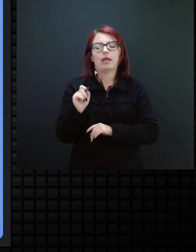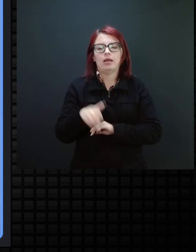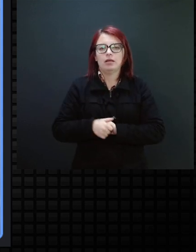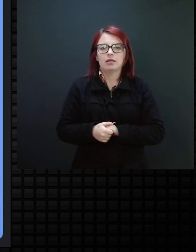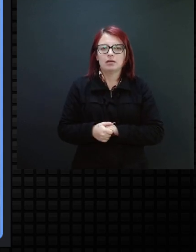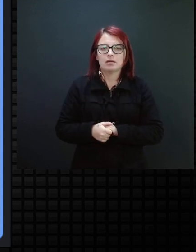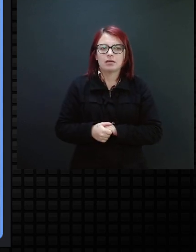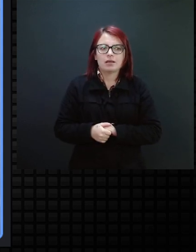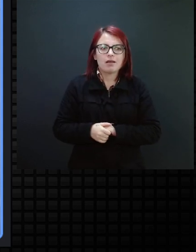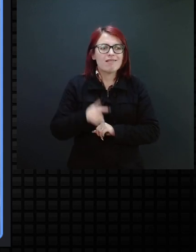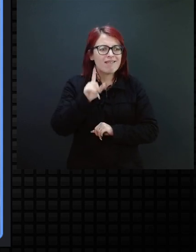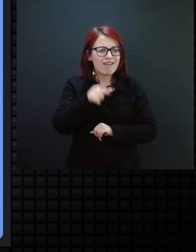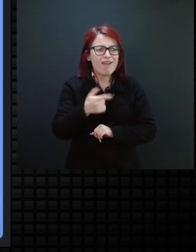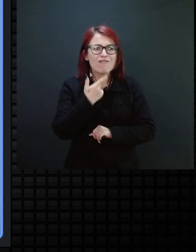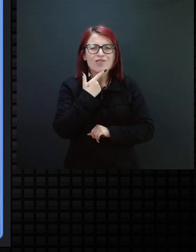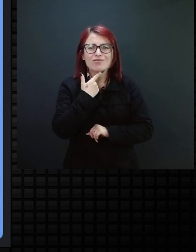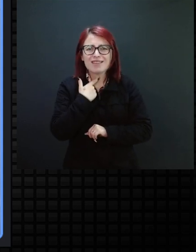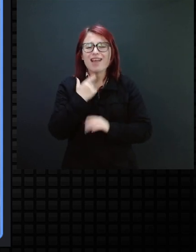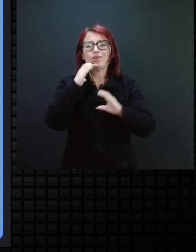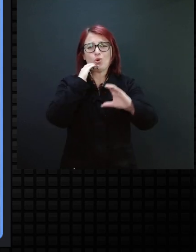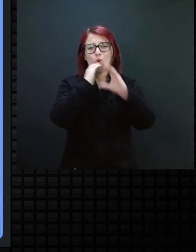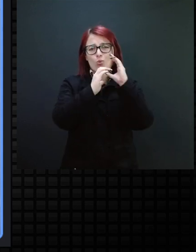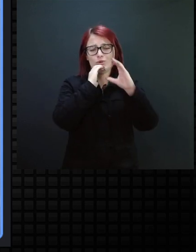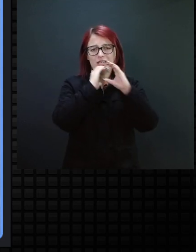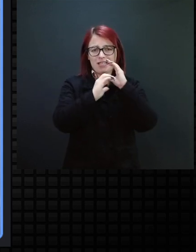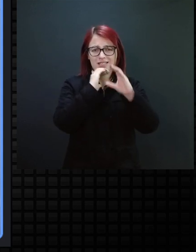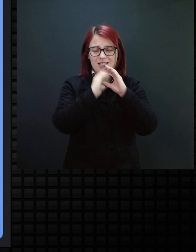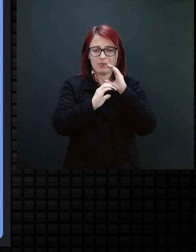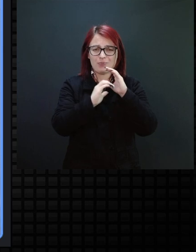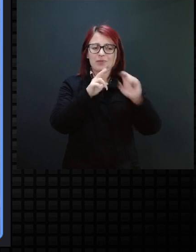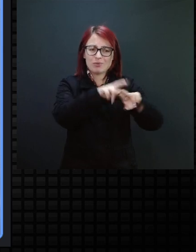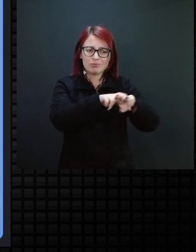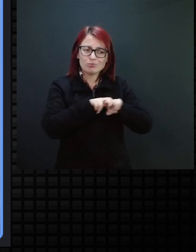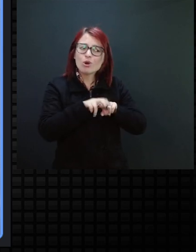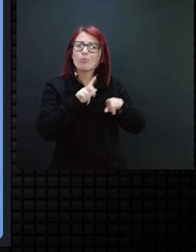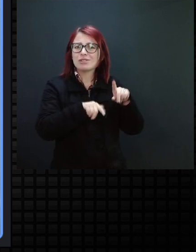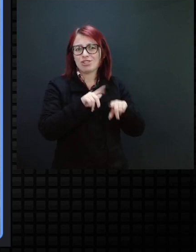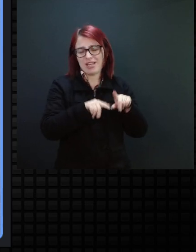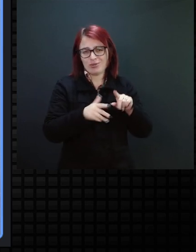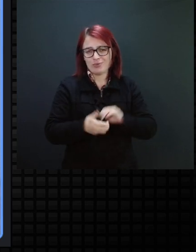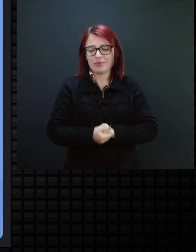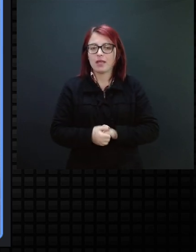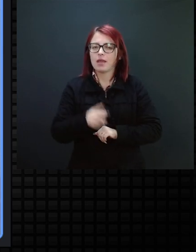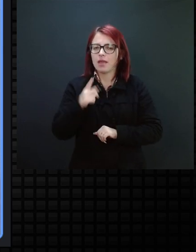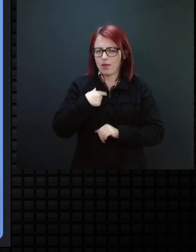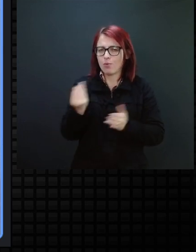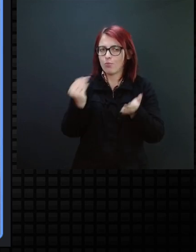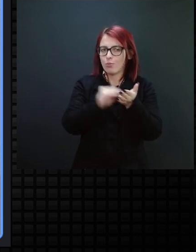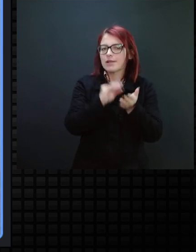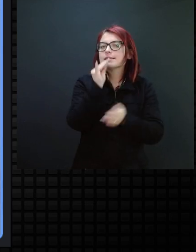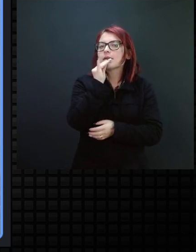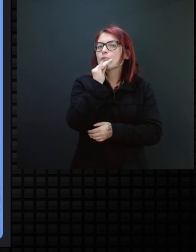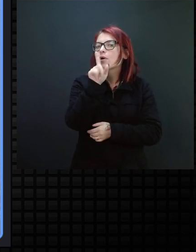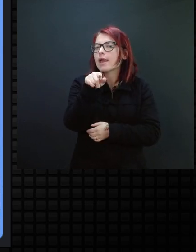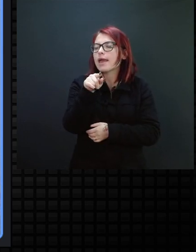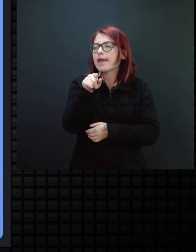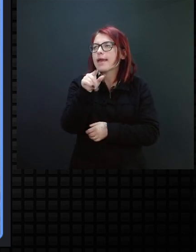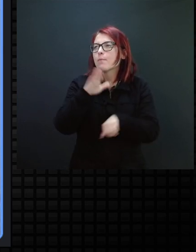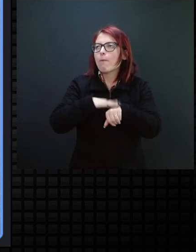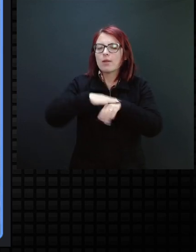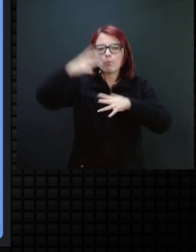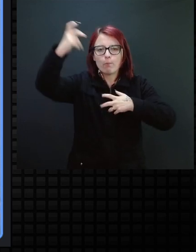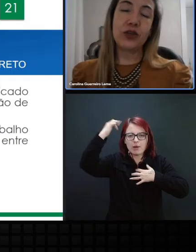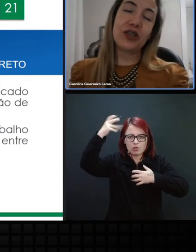essa intenção dessa comunicação por meio de um objeto. Eu coloco aqui de exemplo a hora do banho. Nós vamos